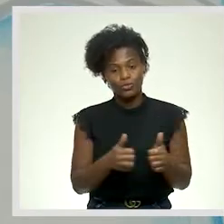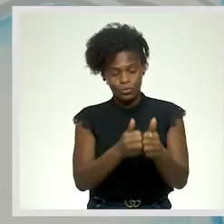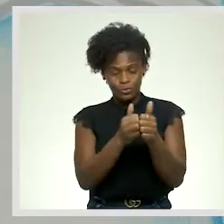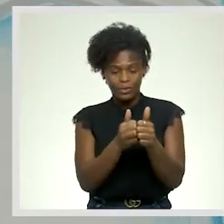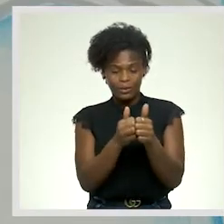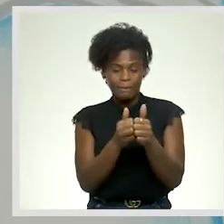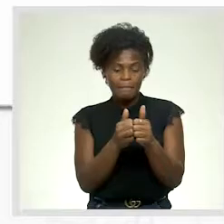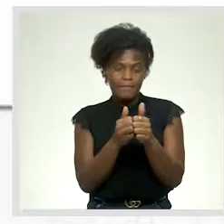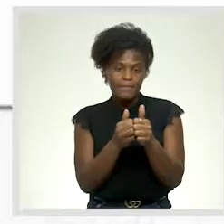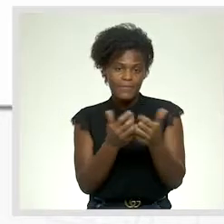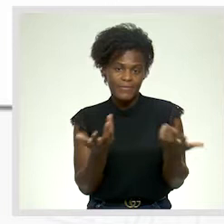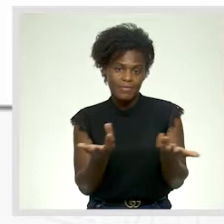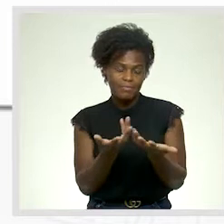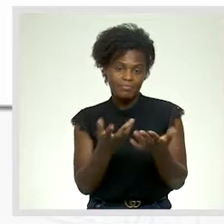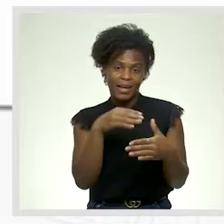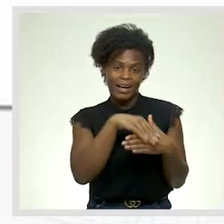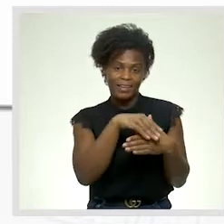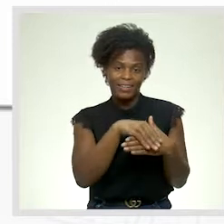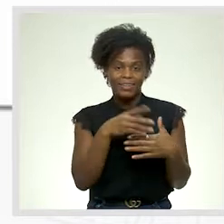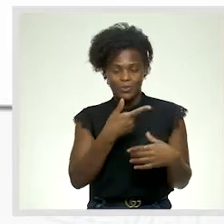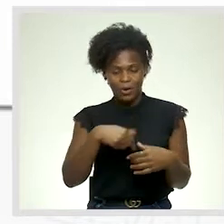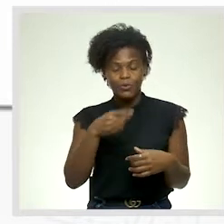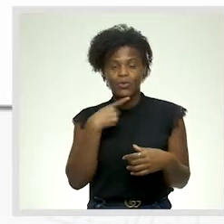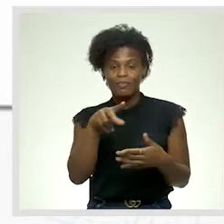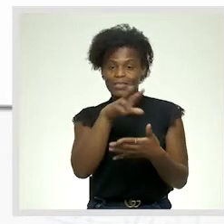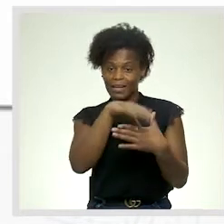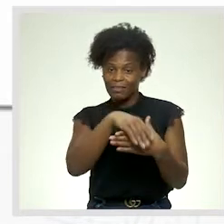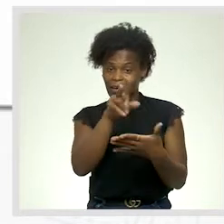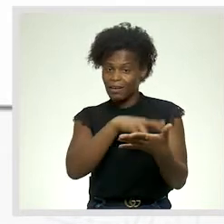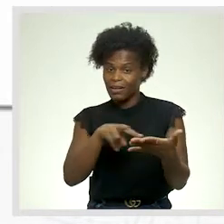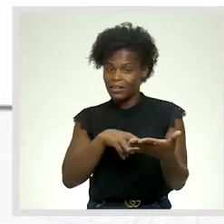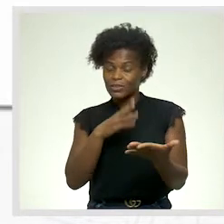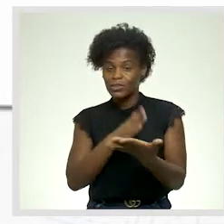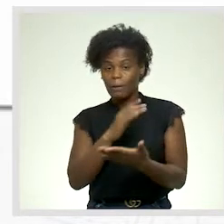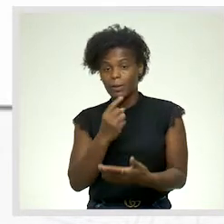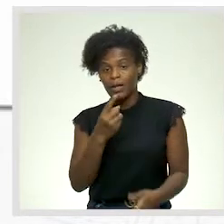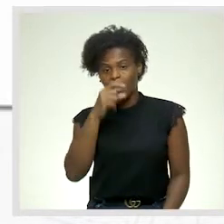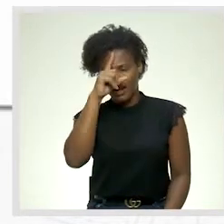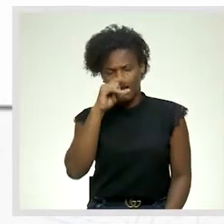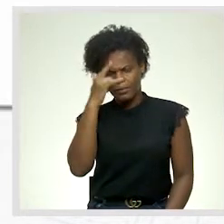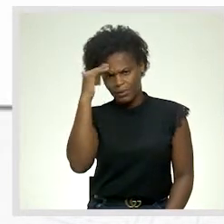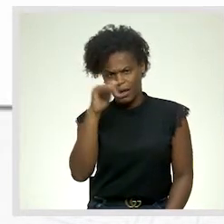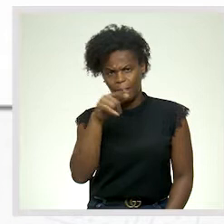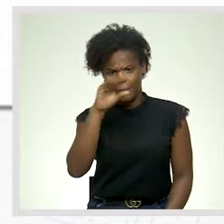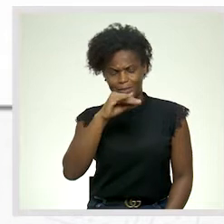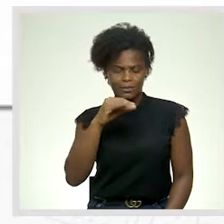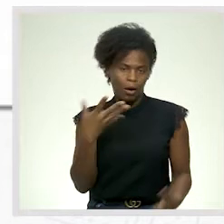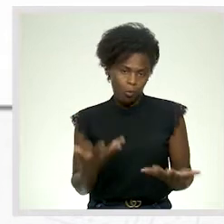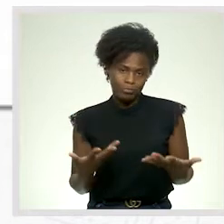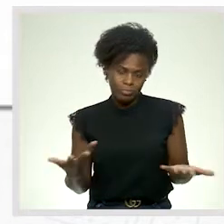e a carta vamos ter que ler novamente, só para ficarmos com ideias mais frescas.